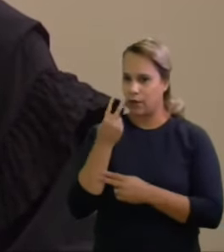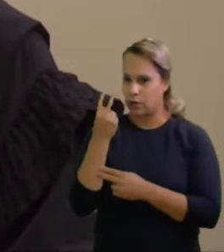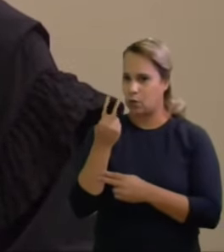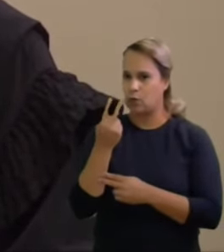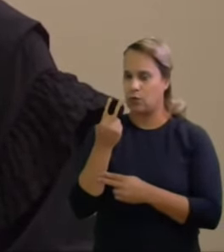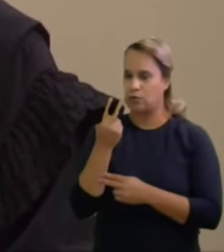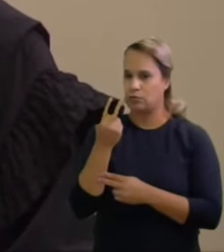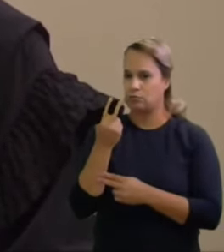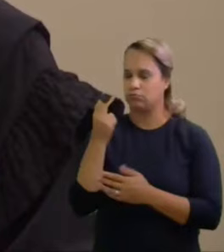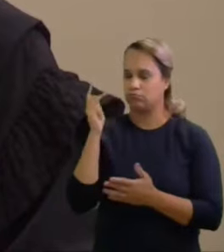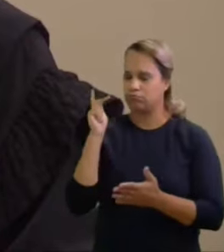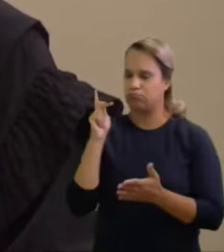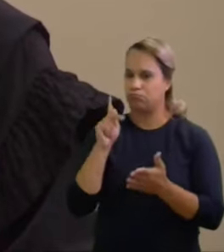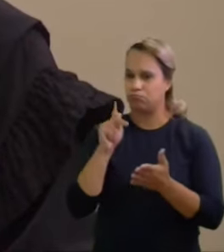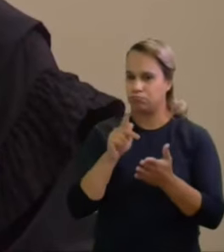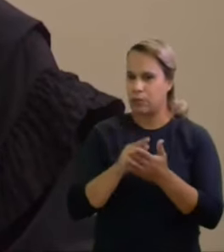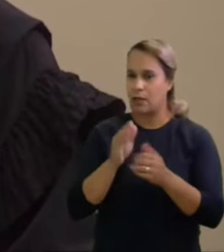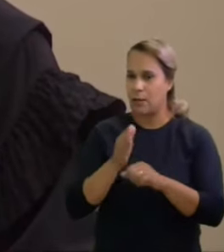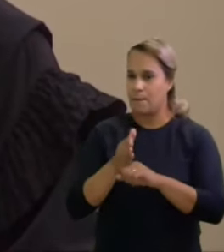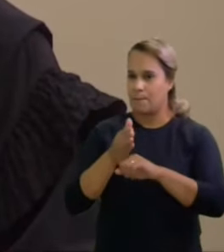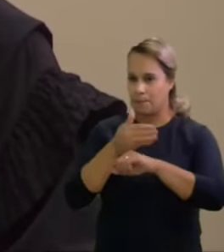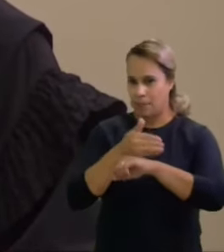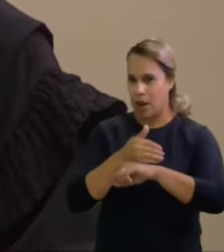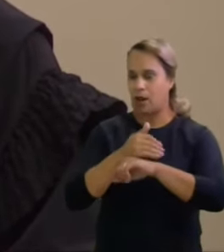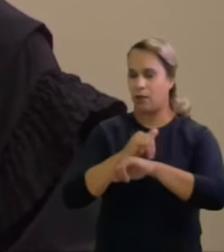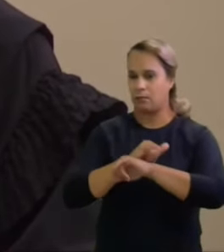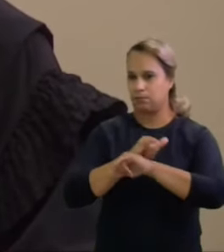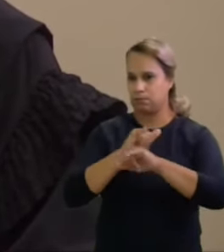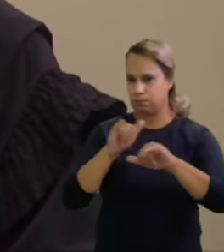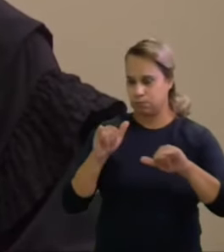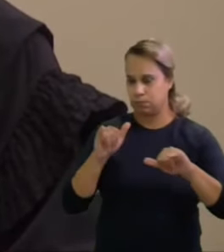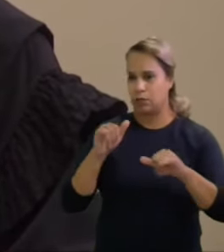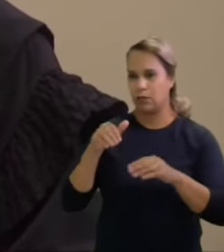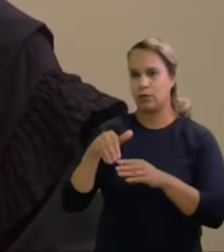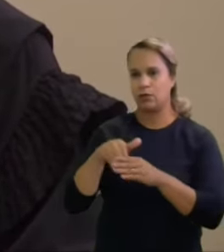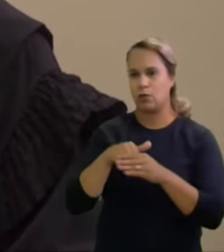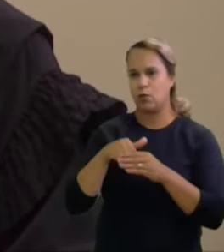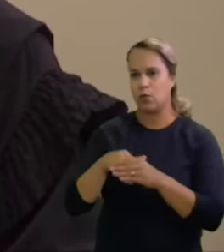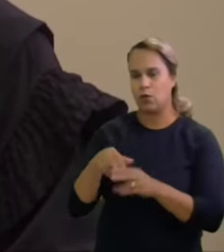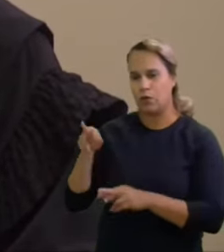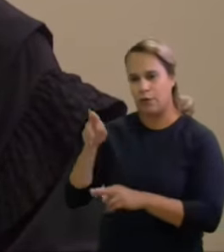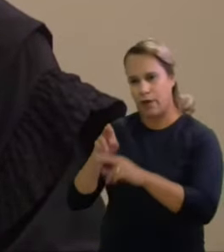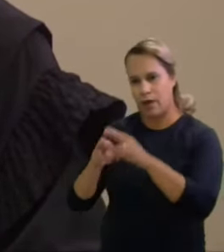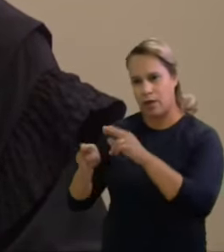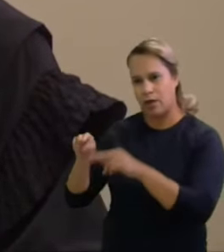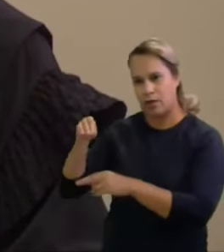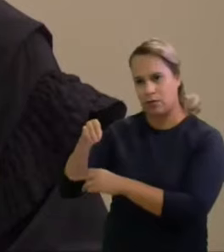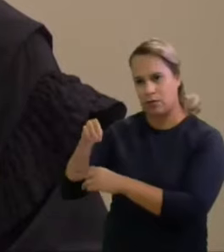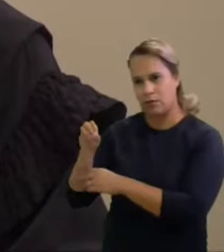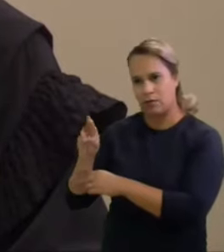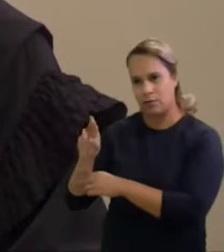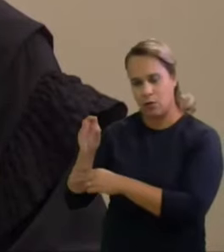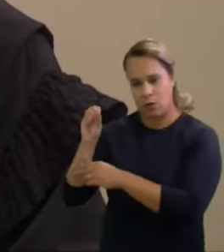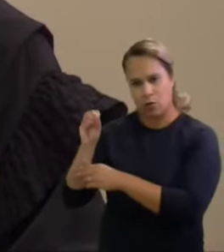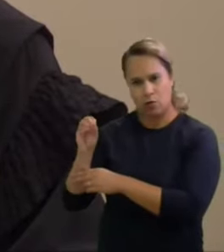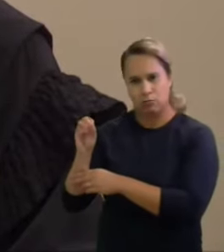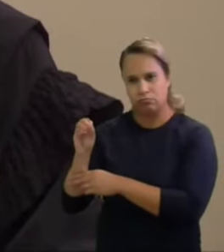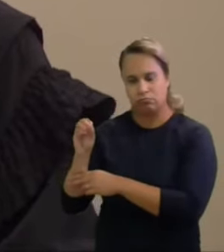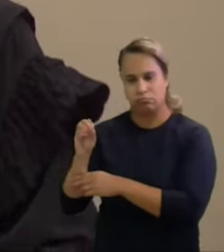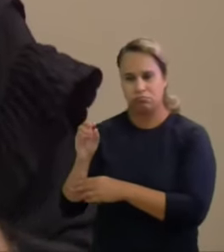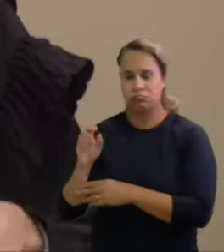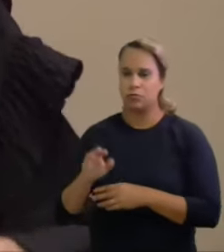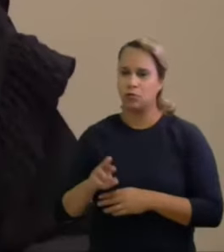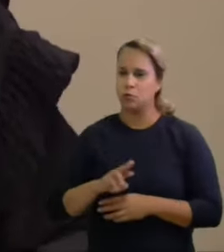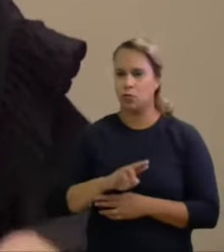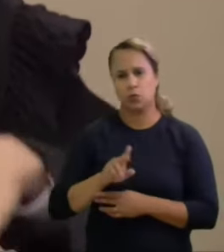investigado Sérgio Moro e da natureza dos gastos por qualquer ângulo que se analise o feito não se substanciou o